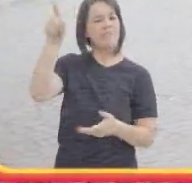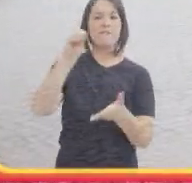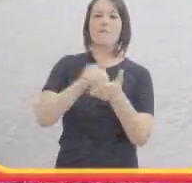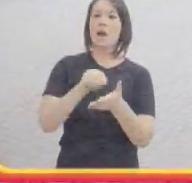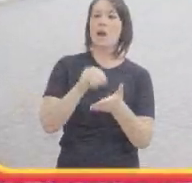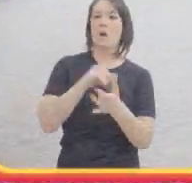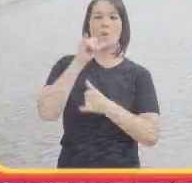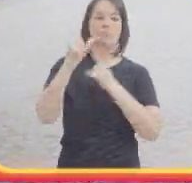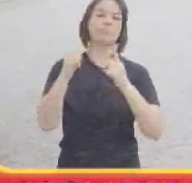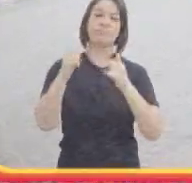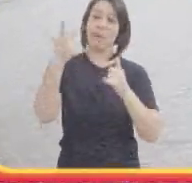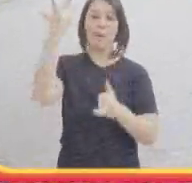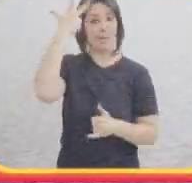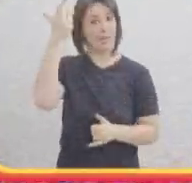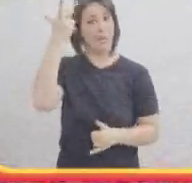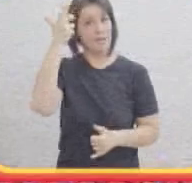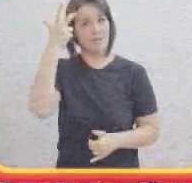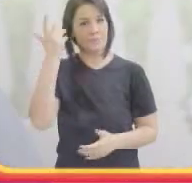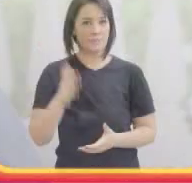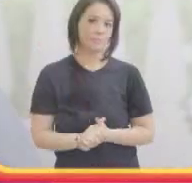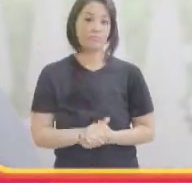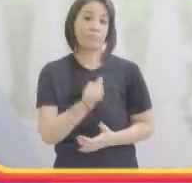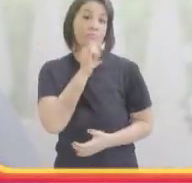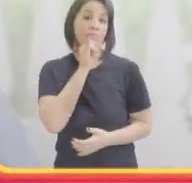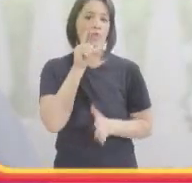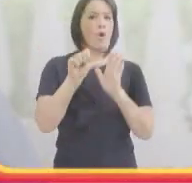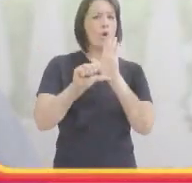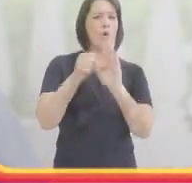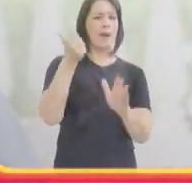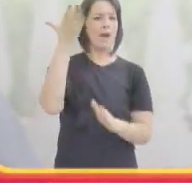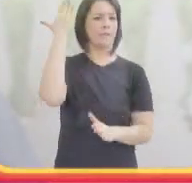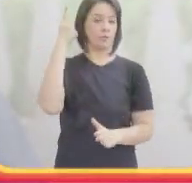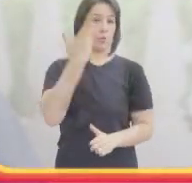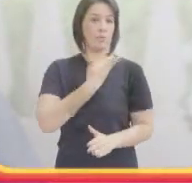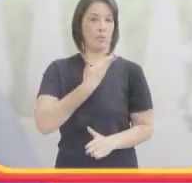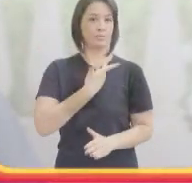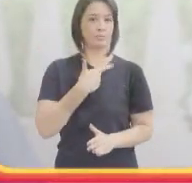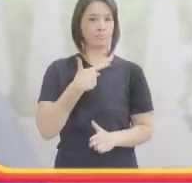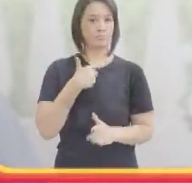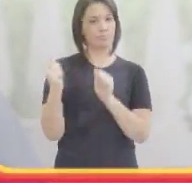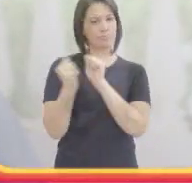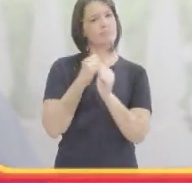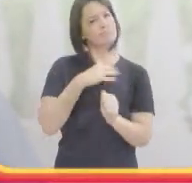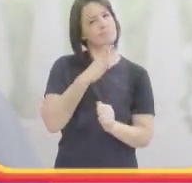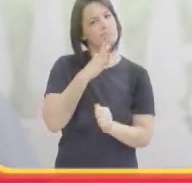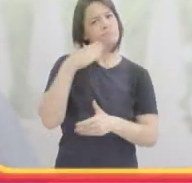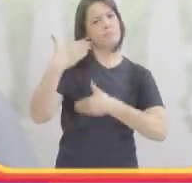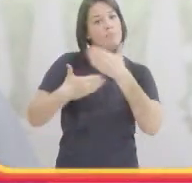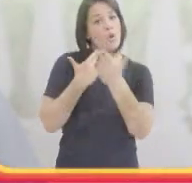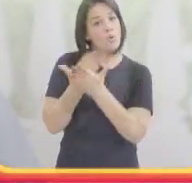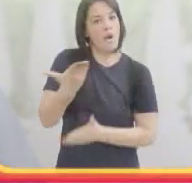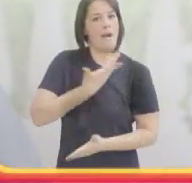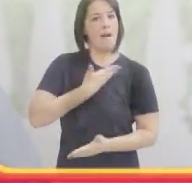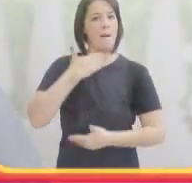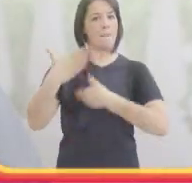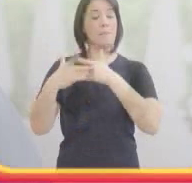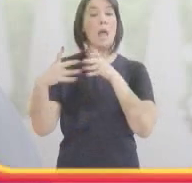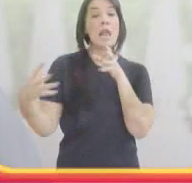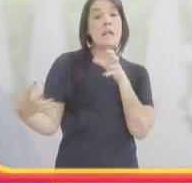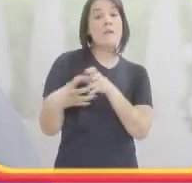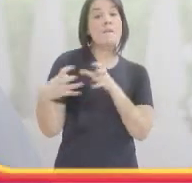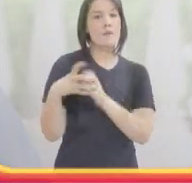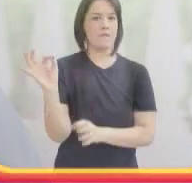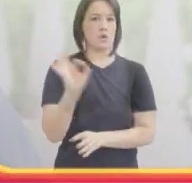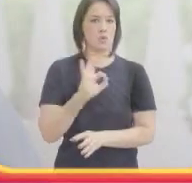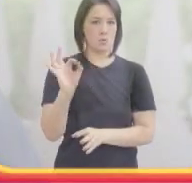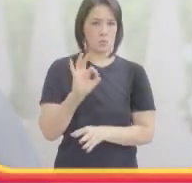informando e divertindo. Por exemplo, uma vez que um amigo meu, que ele tava me conhecendo, tal, a gente era amigo, mas ele não tinha